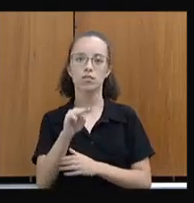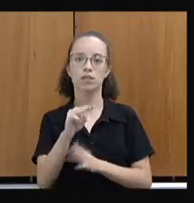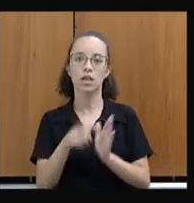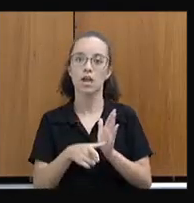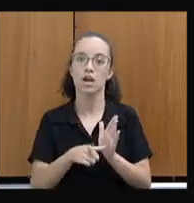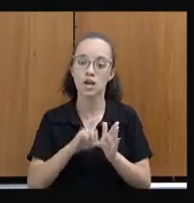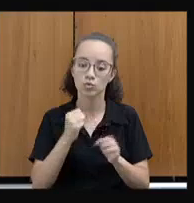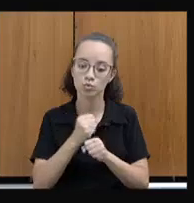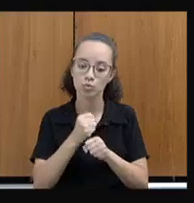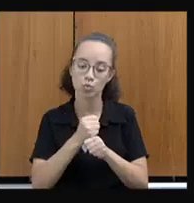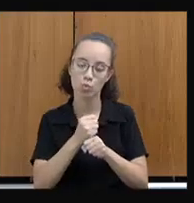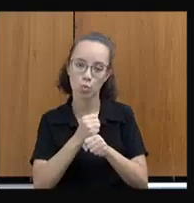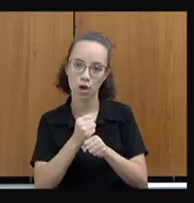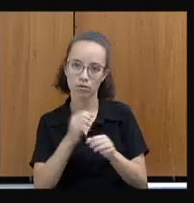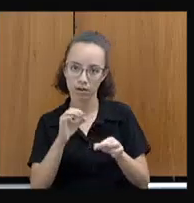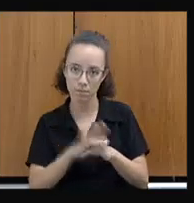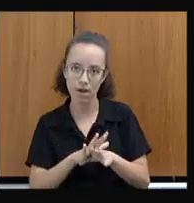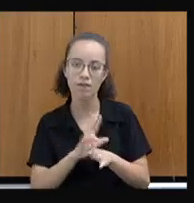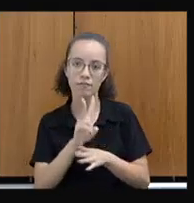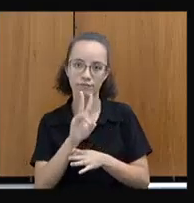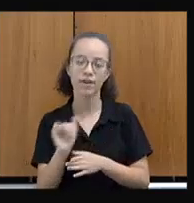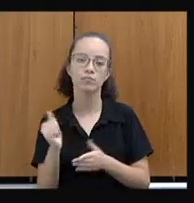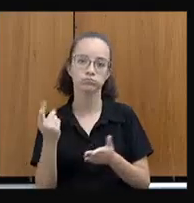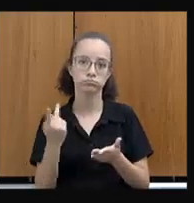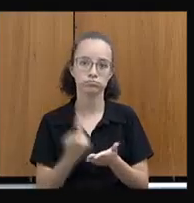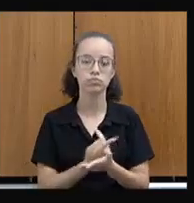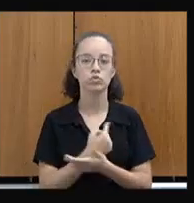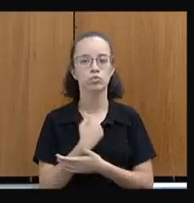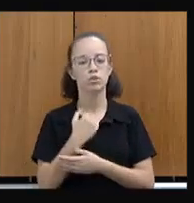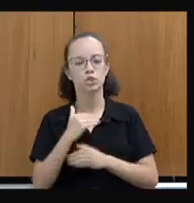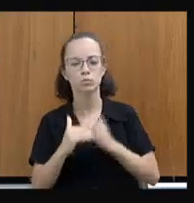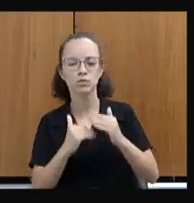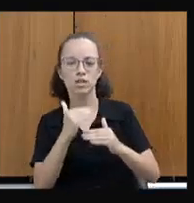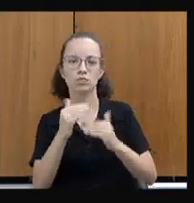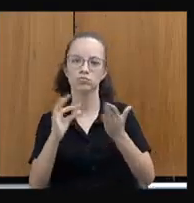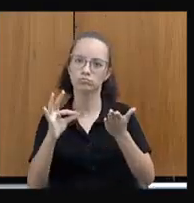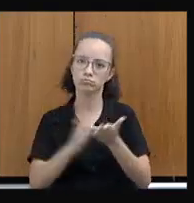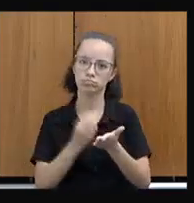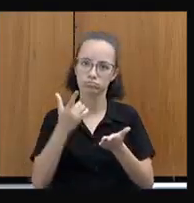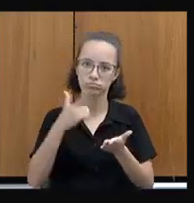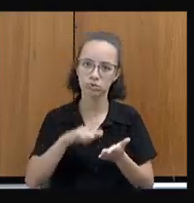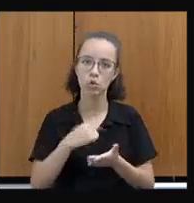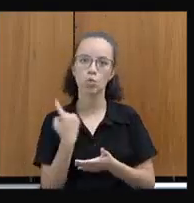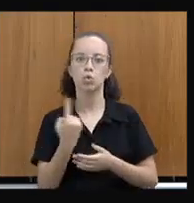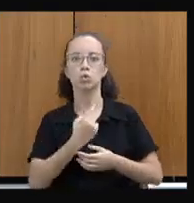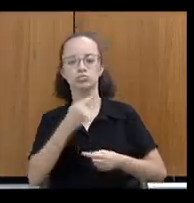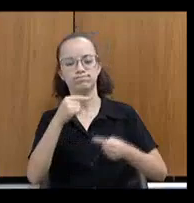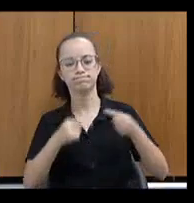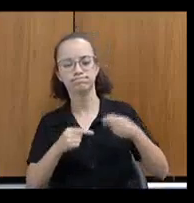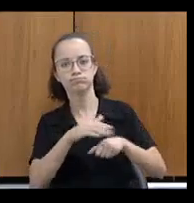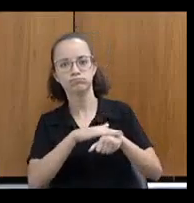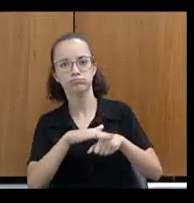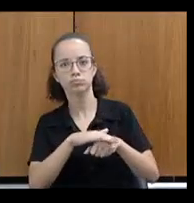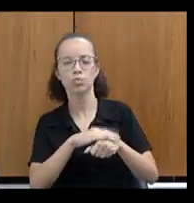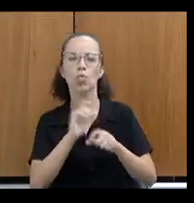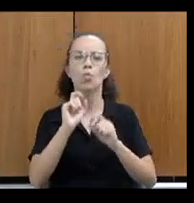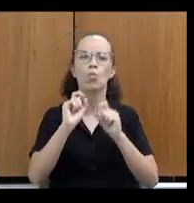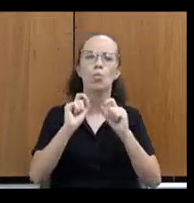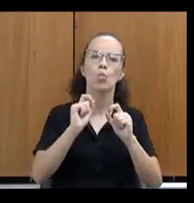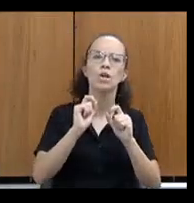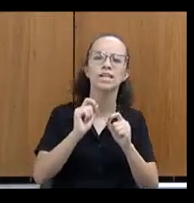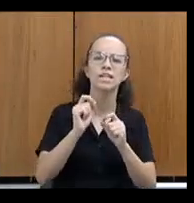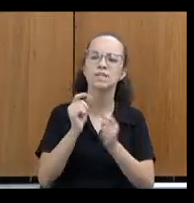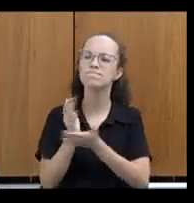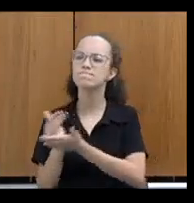final do ano. Então, a gente espera que, nesse processo de renovação, que a gente consiga fazer o debate também do que de fato foi